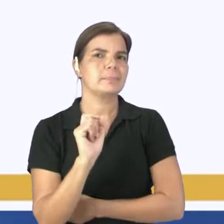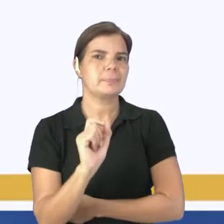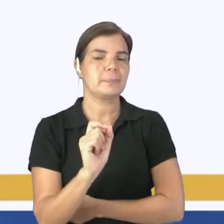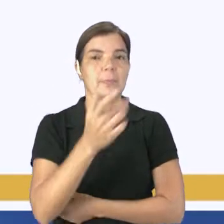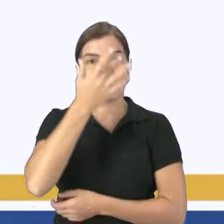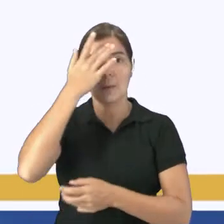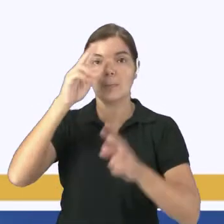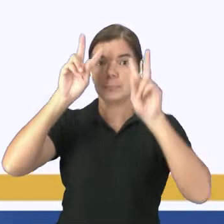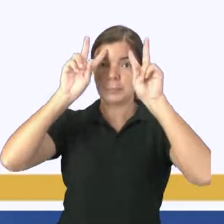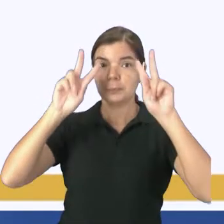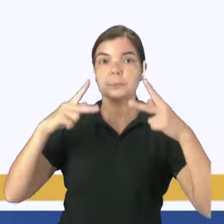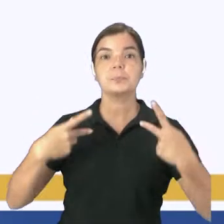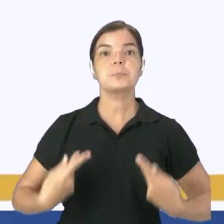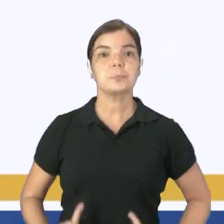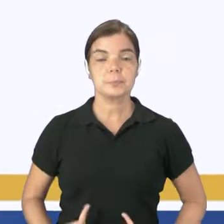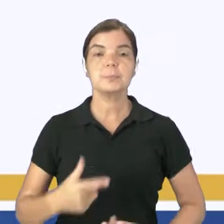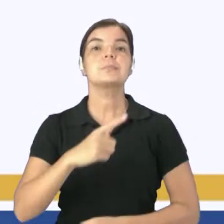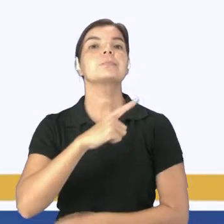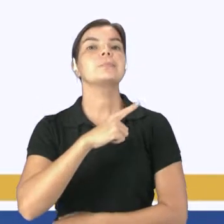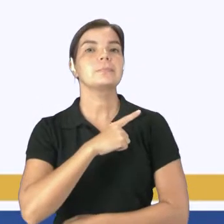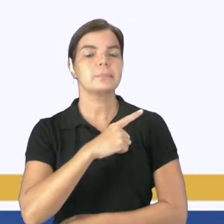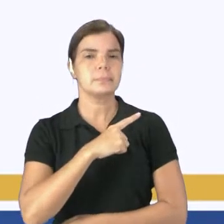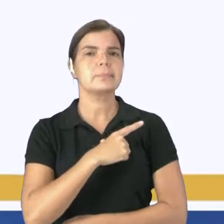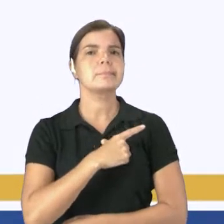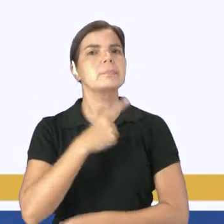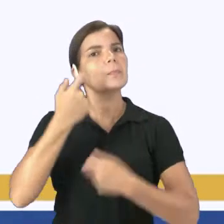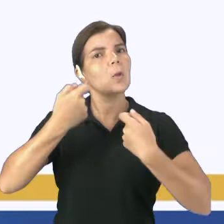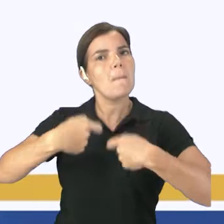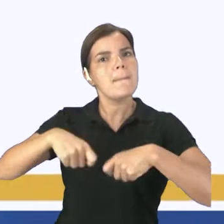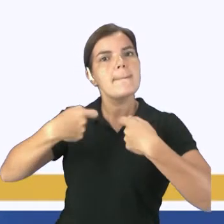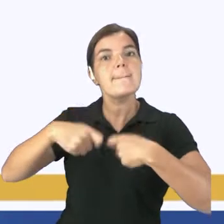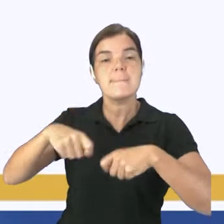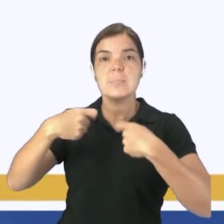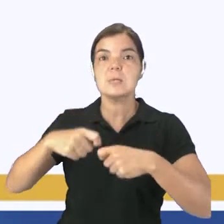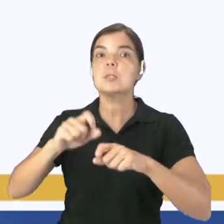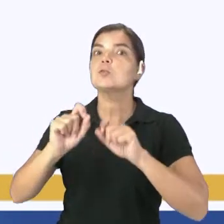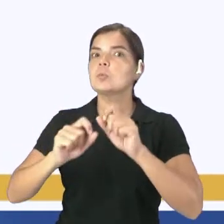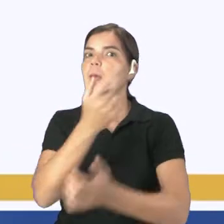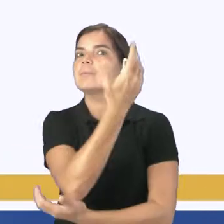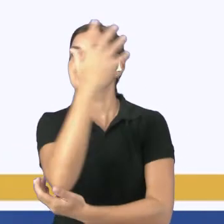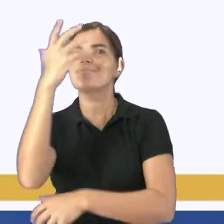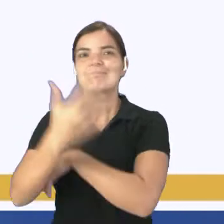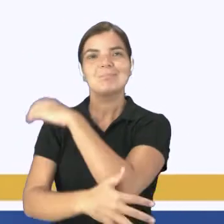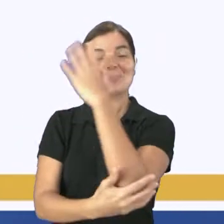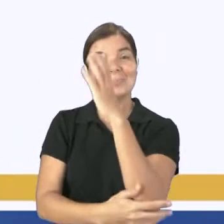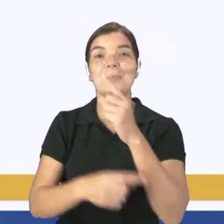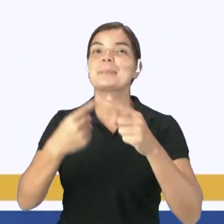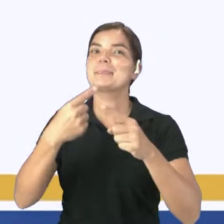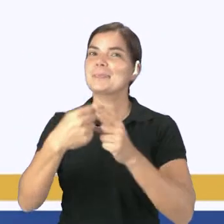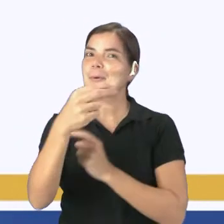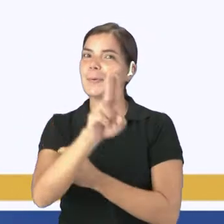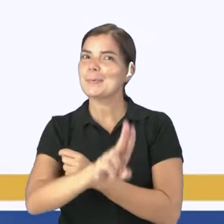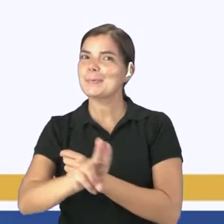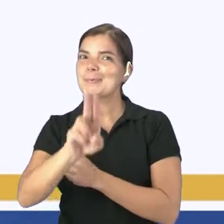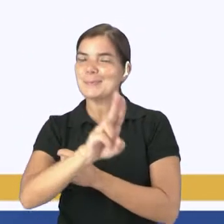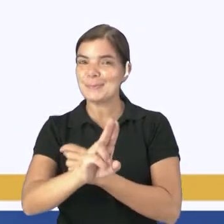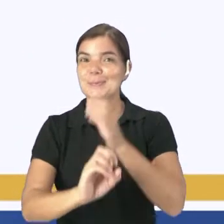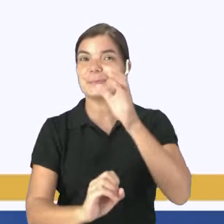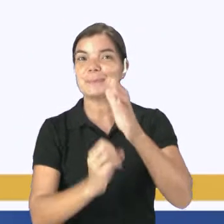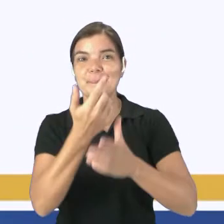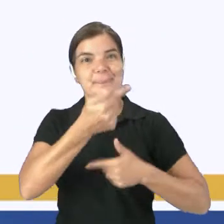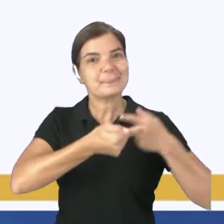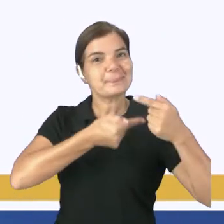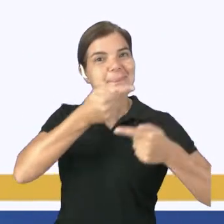ele tem uma dependência total do meio ambiente, né? Porque ele vai precisar utilizar os recursos que existem na